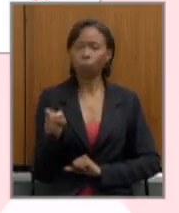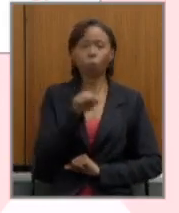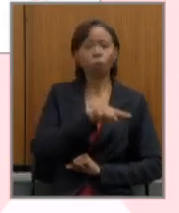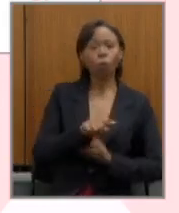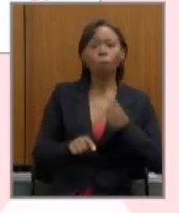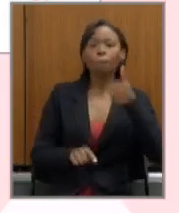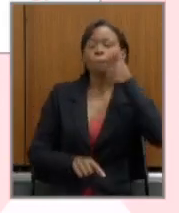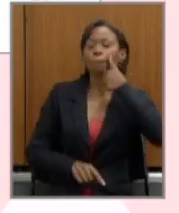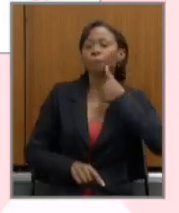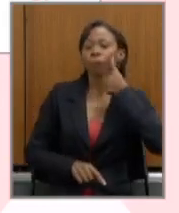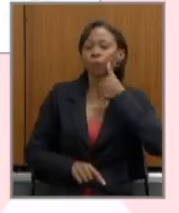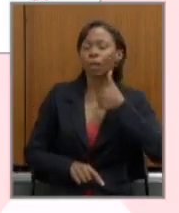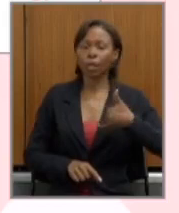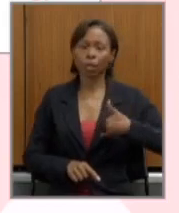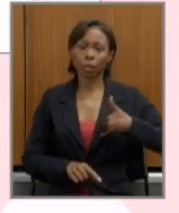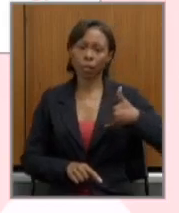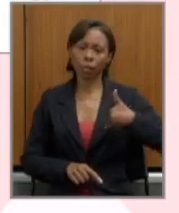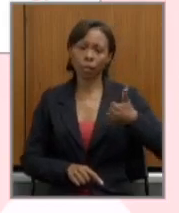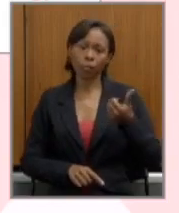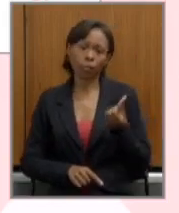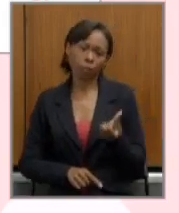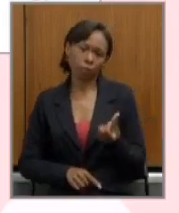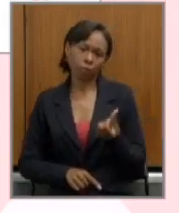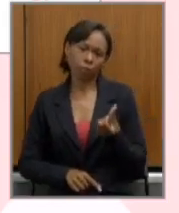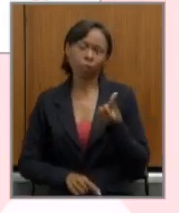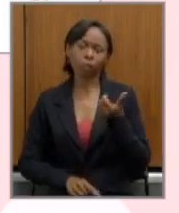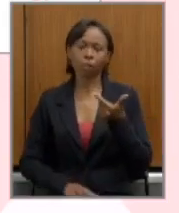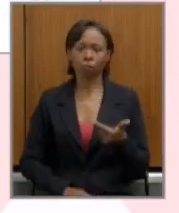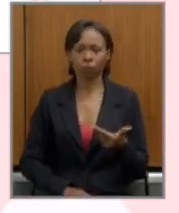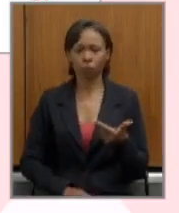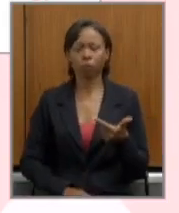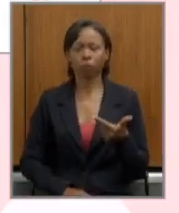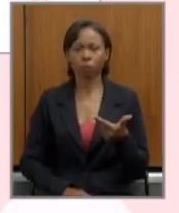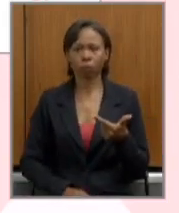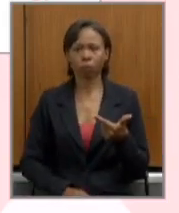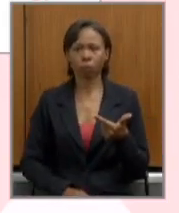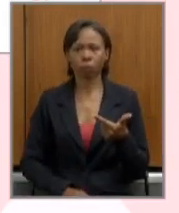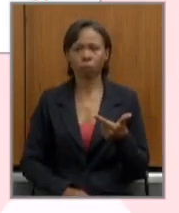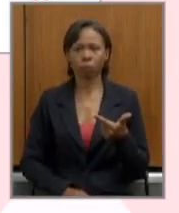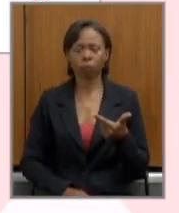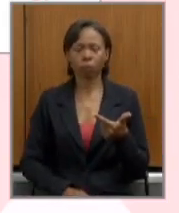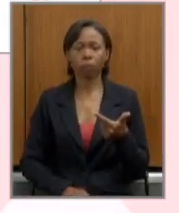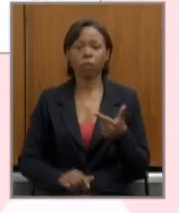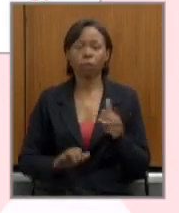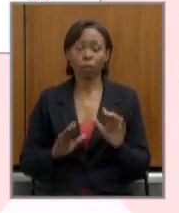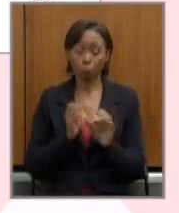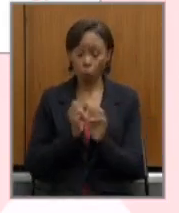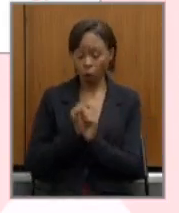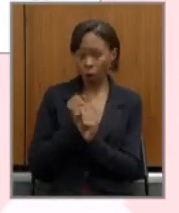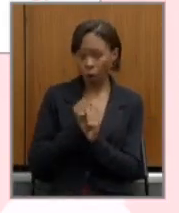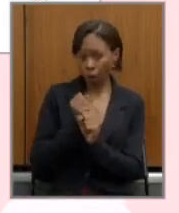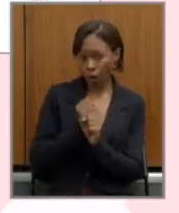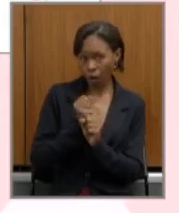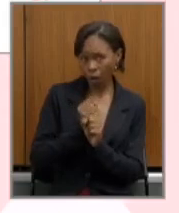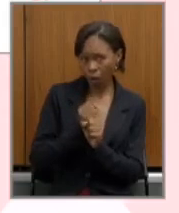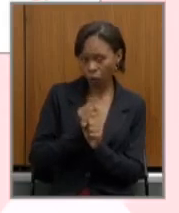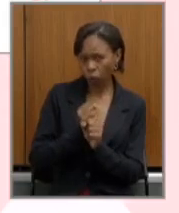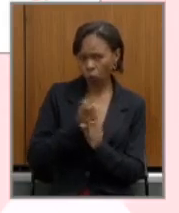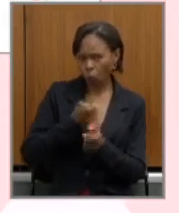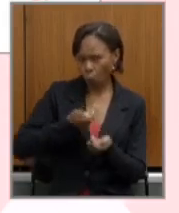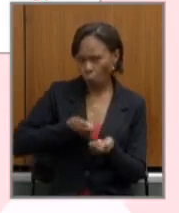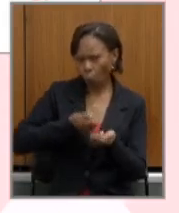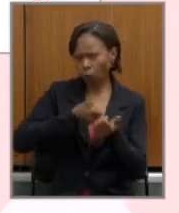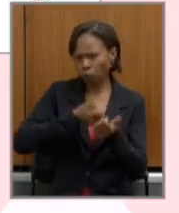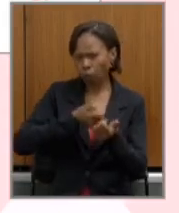62 anos e o tempo de contribuição de